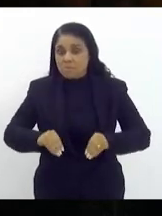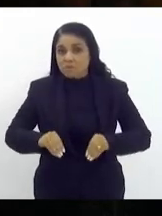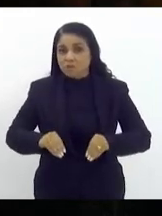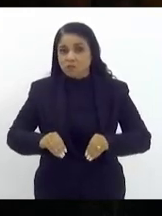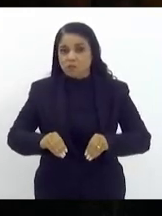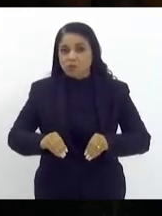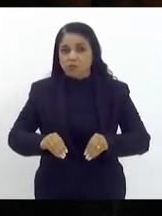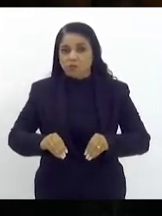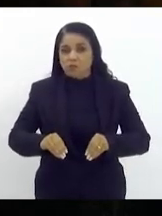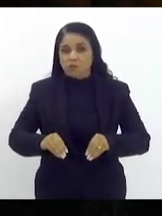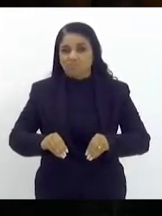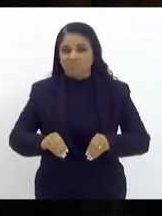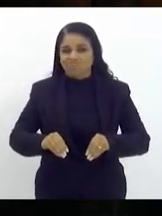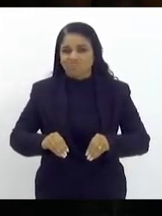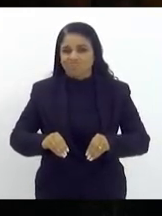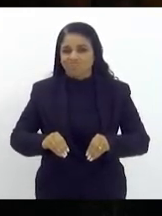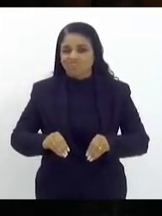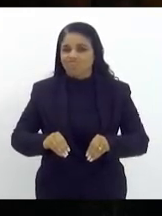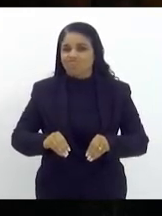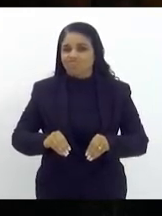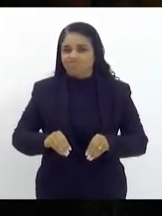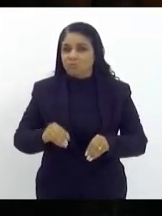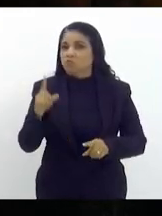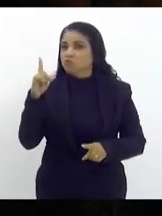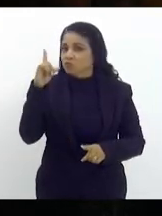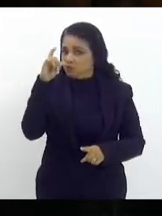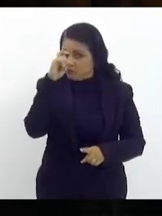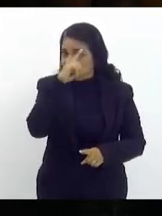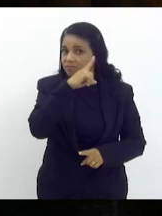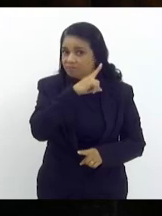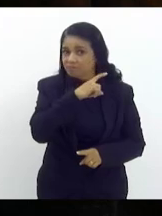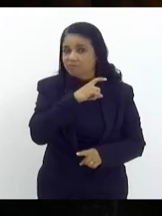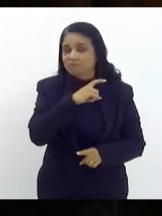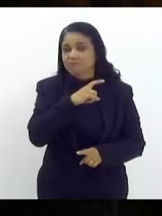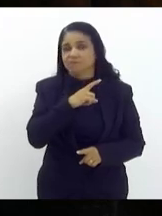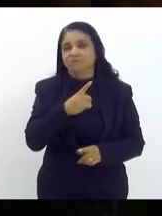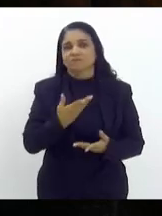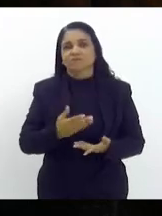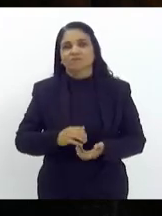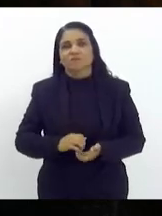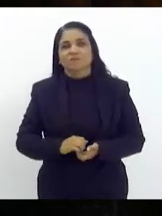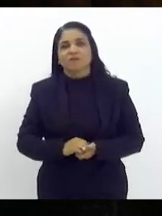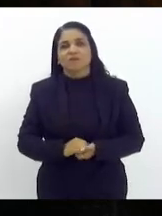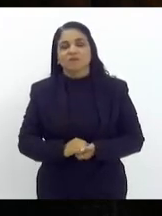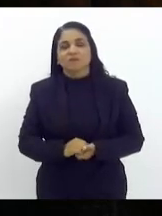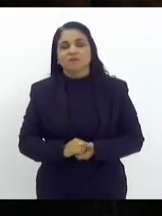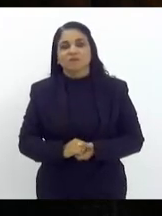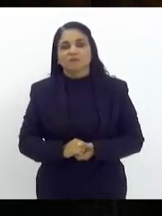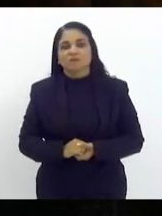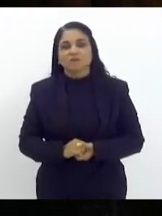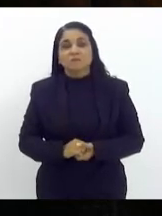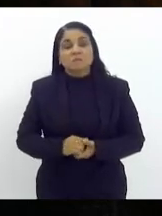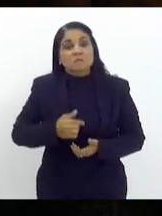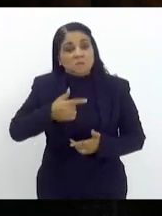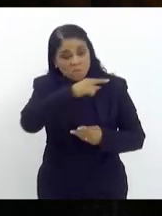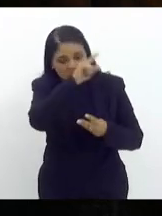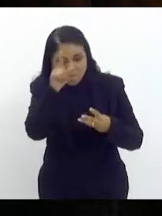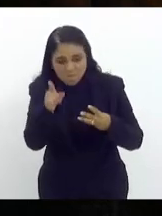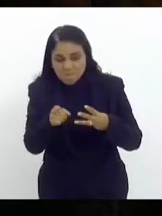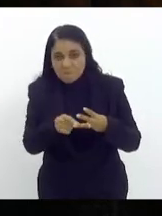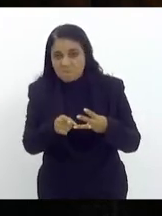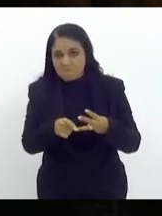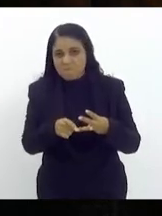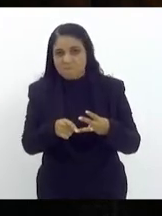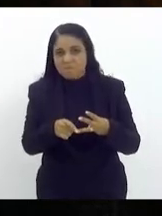de grandes proporções e finalmente tem uma outra questão que eu espero